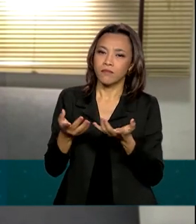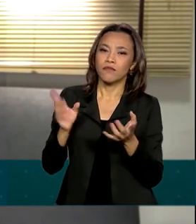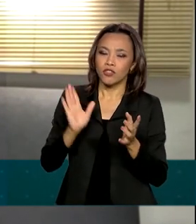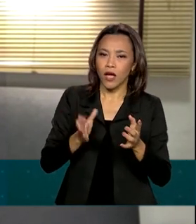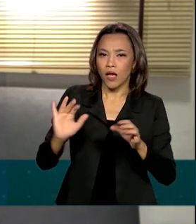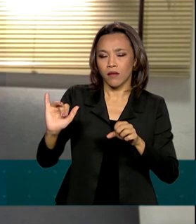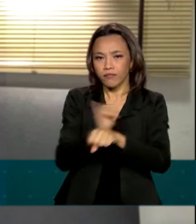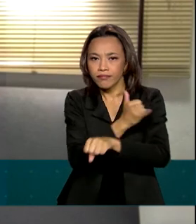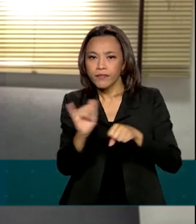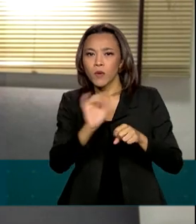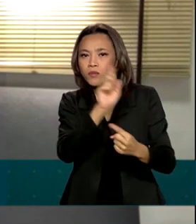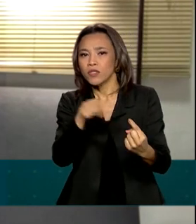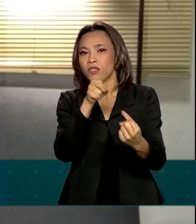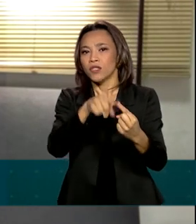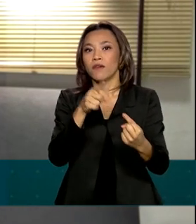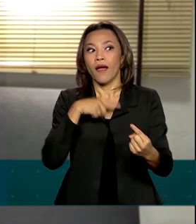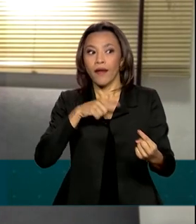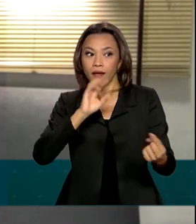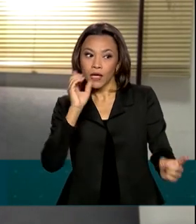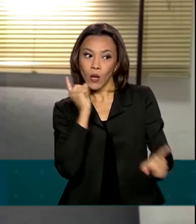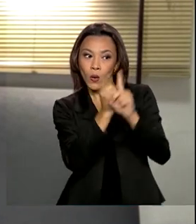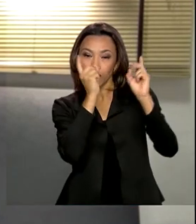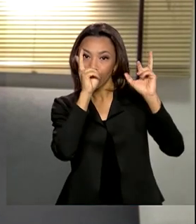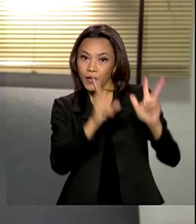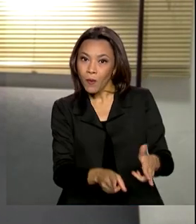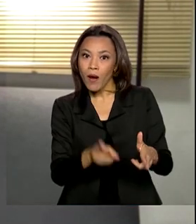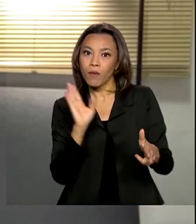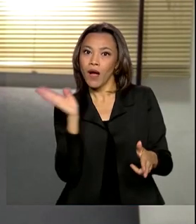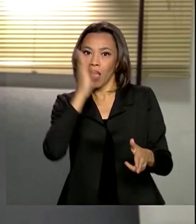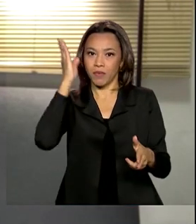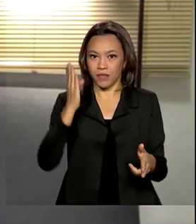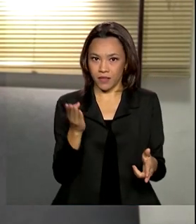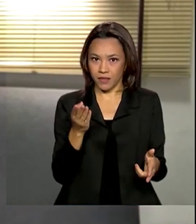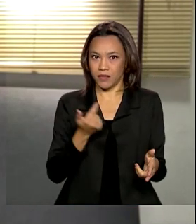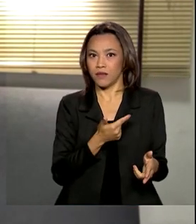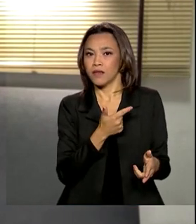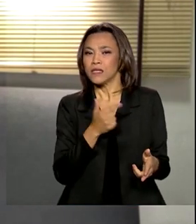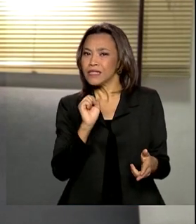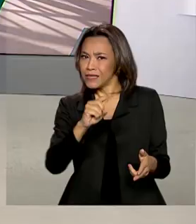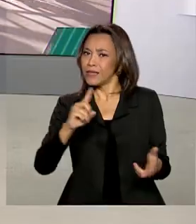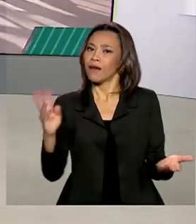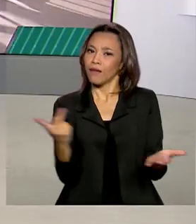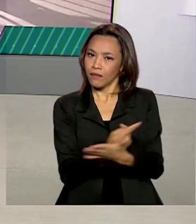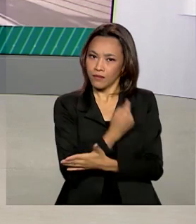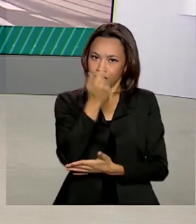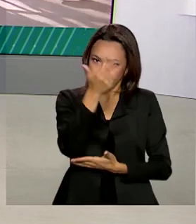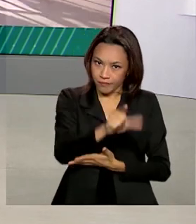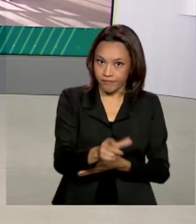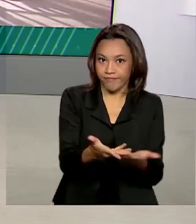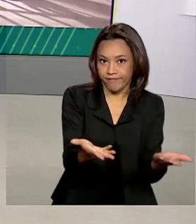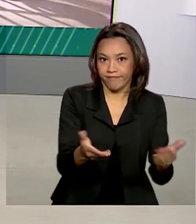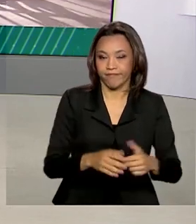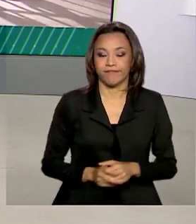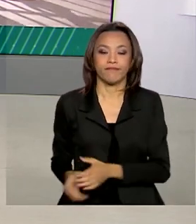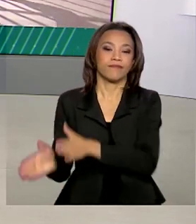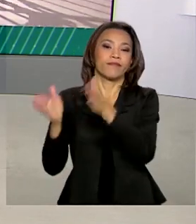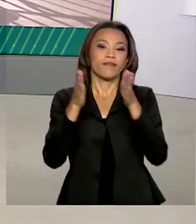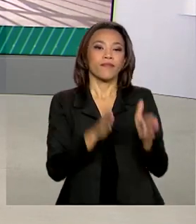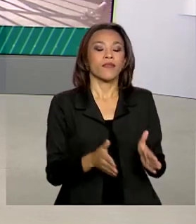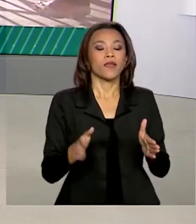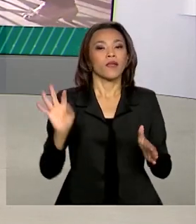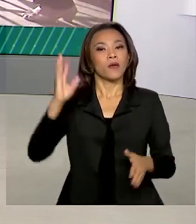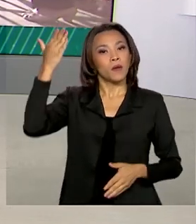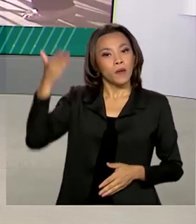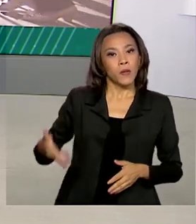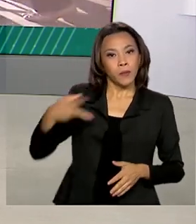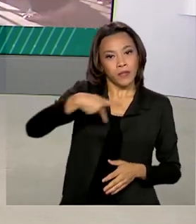é detectar situações semelhantes com mais rapidez nas próximas vezes. O presidente Jair Bolsonaro